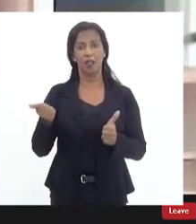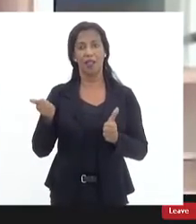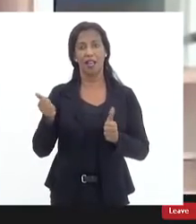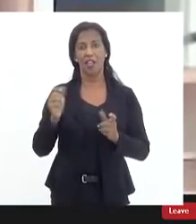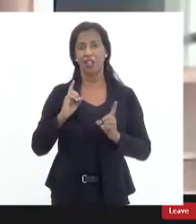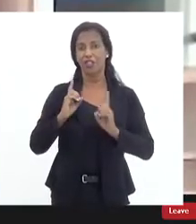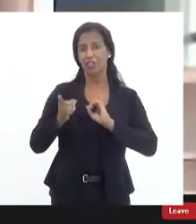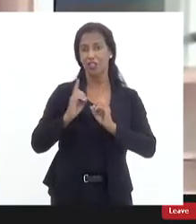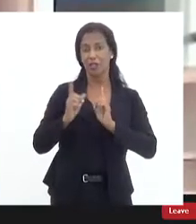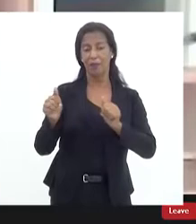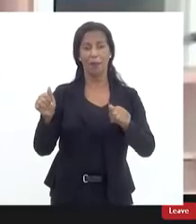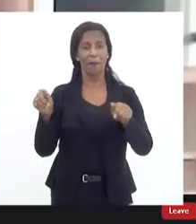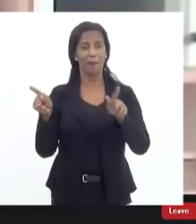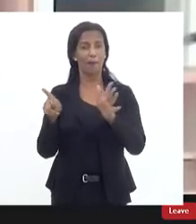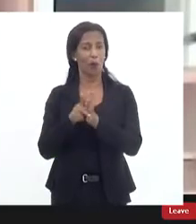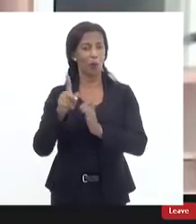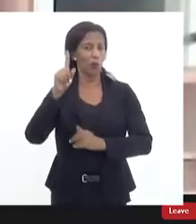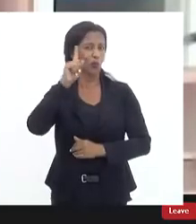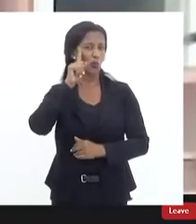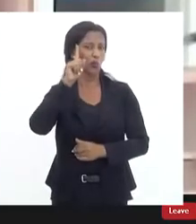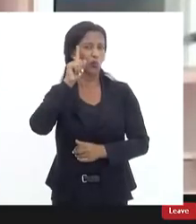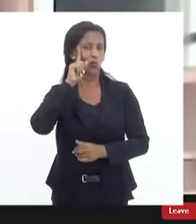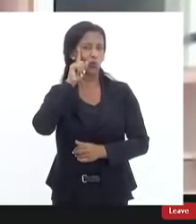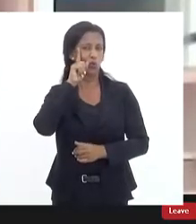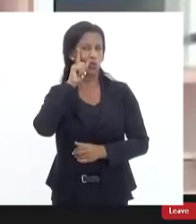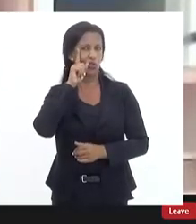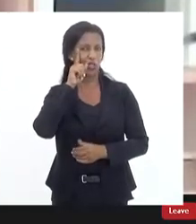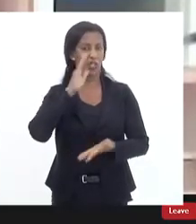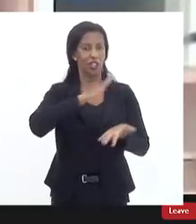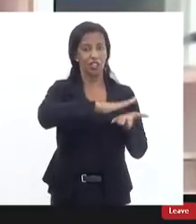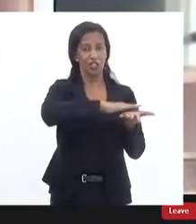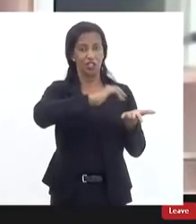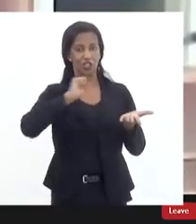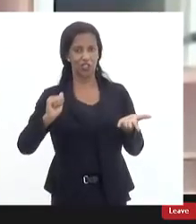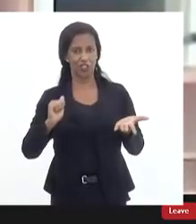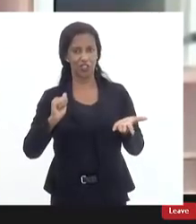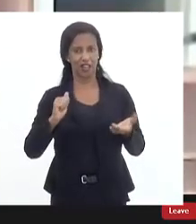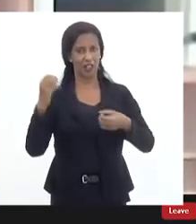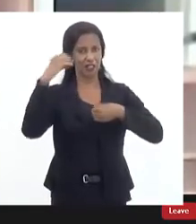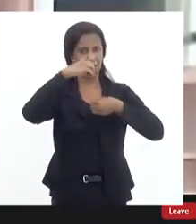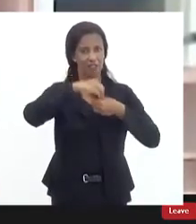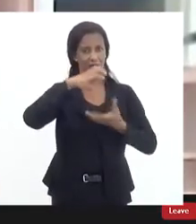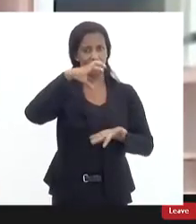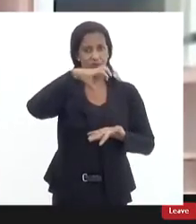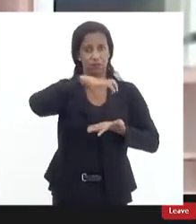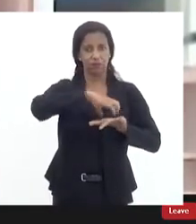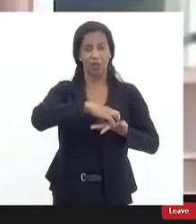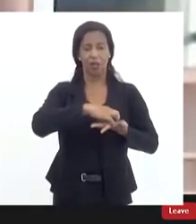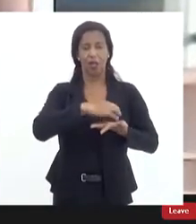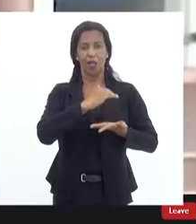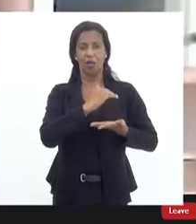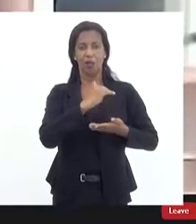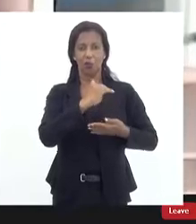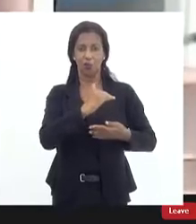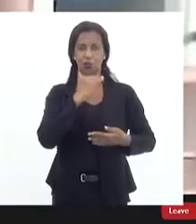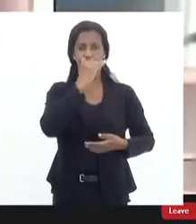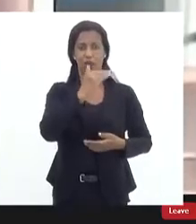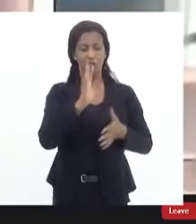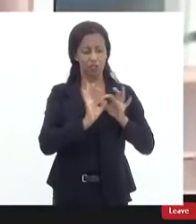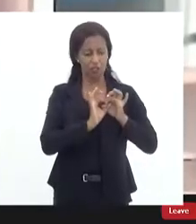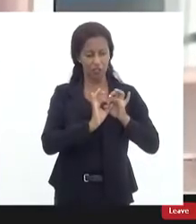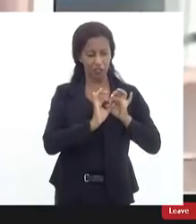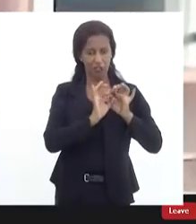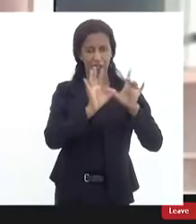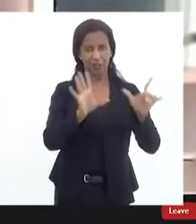policial do dia a dia de subtrair do próprio comando do batalhão a iniciativa de autorizar